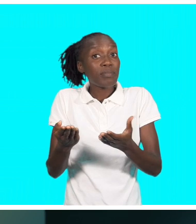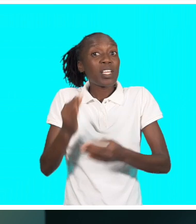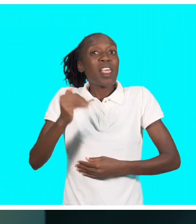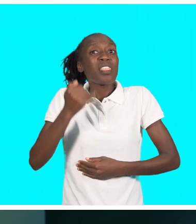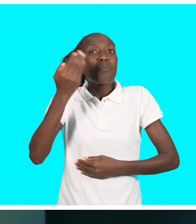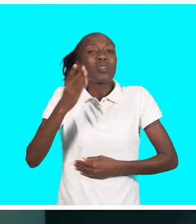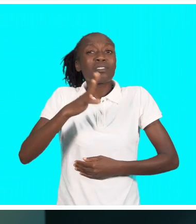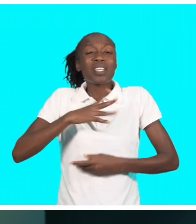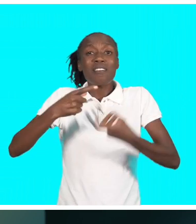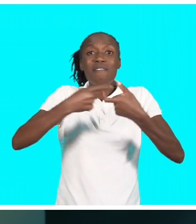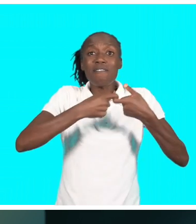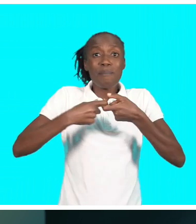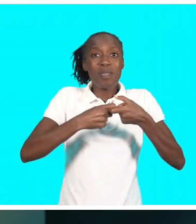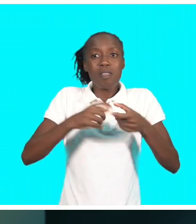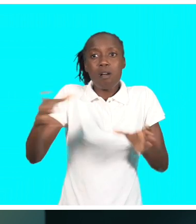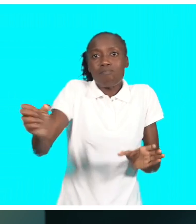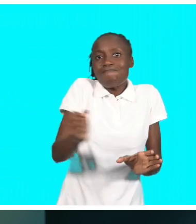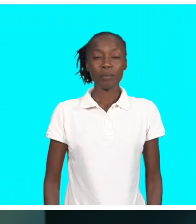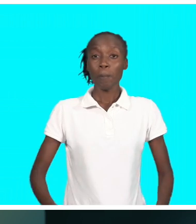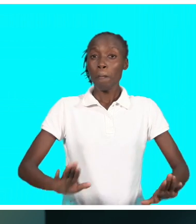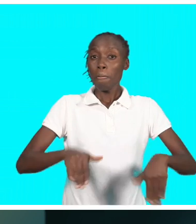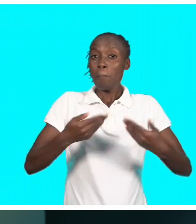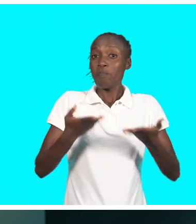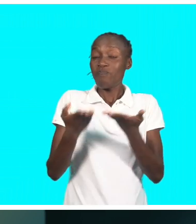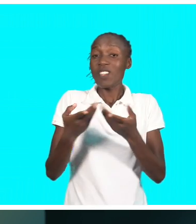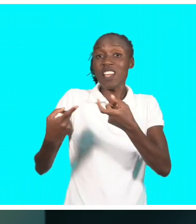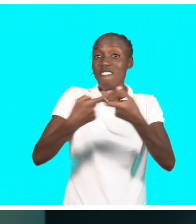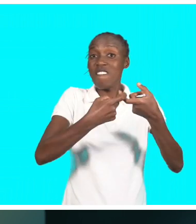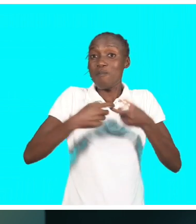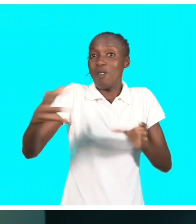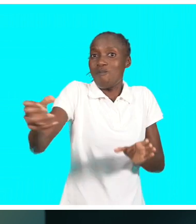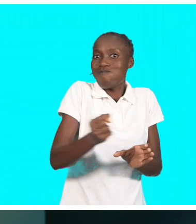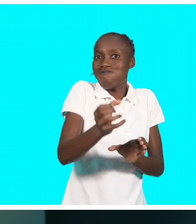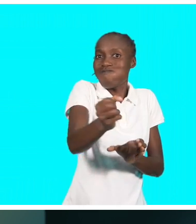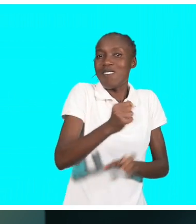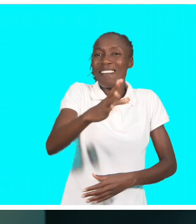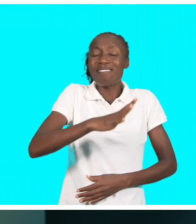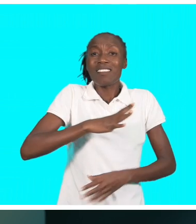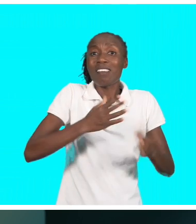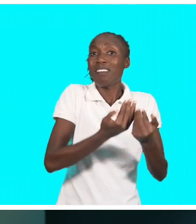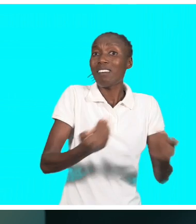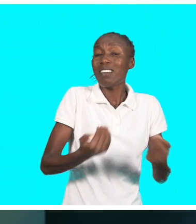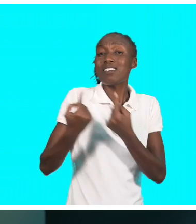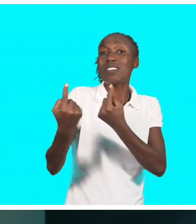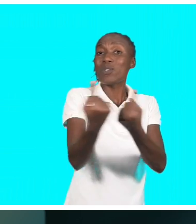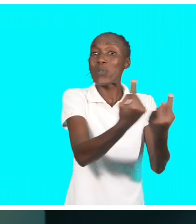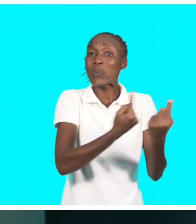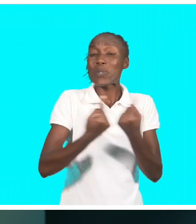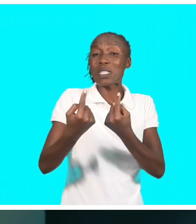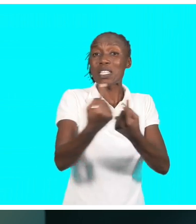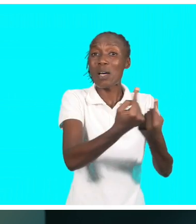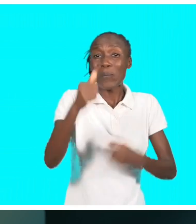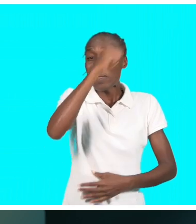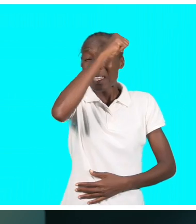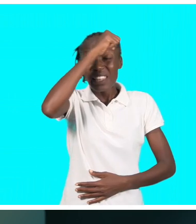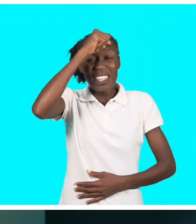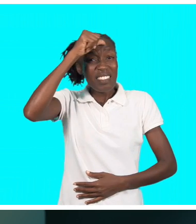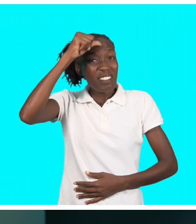anos. Depois, famílias de acolhimento, agregados familiares com crianças em situação difícil,